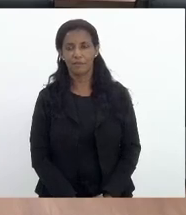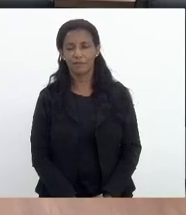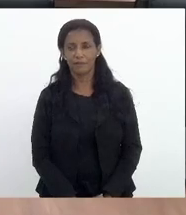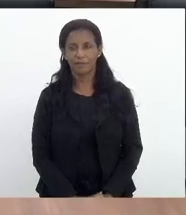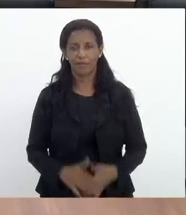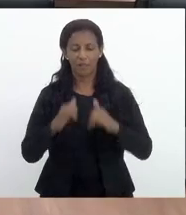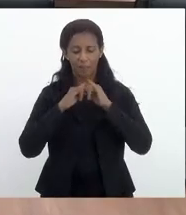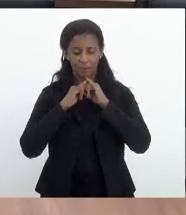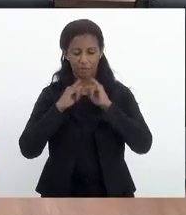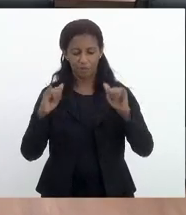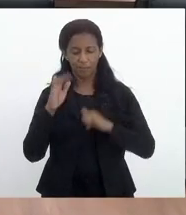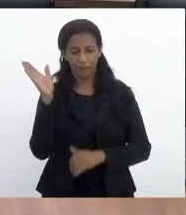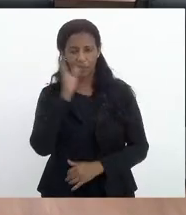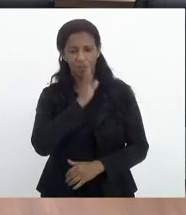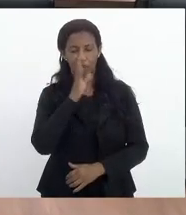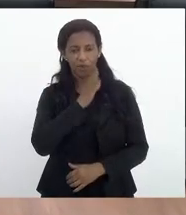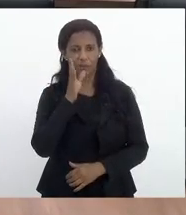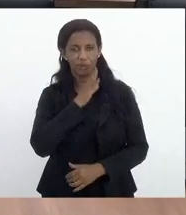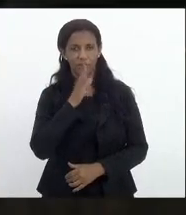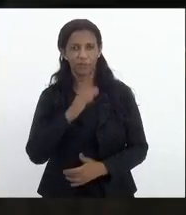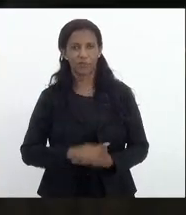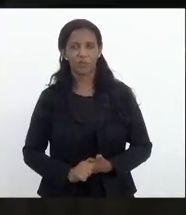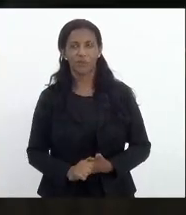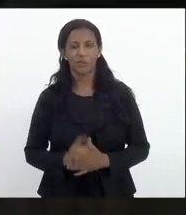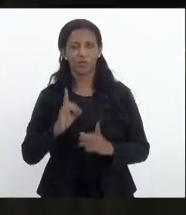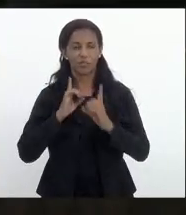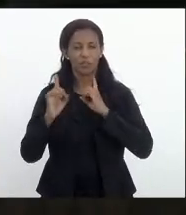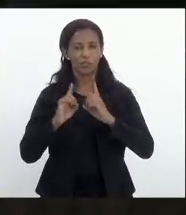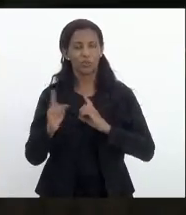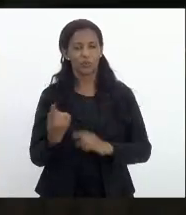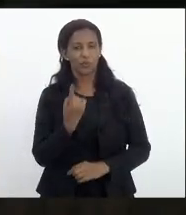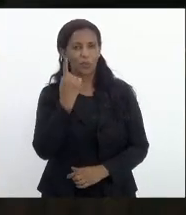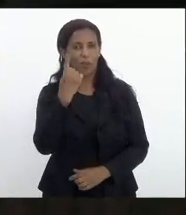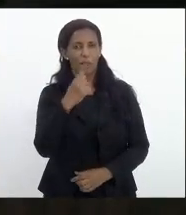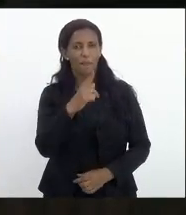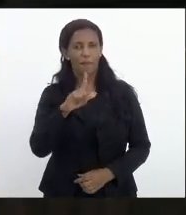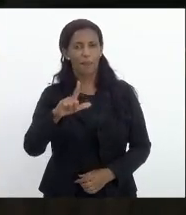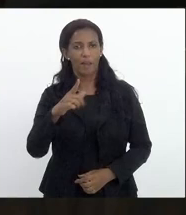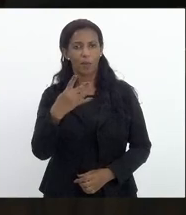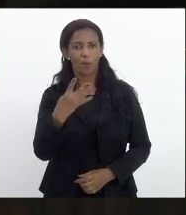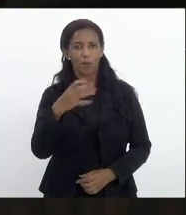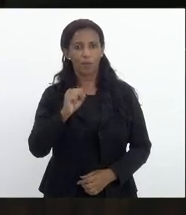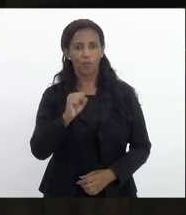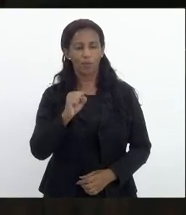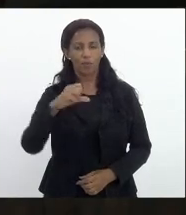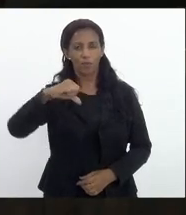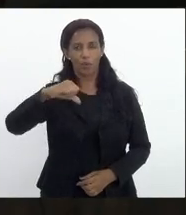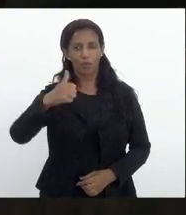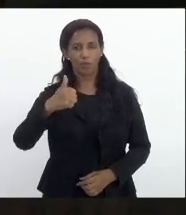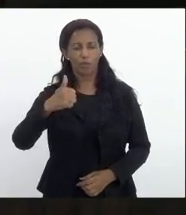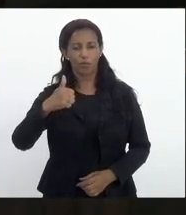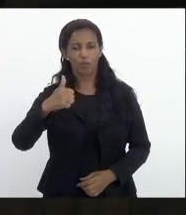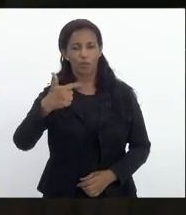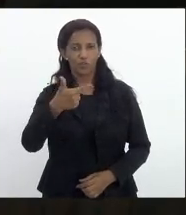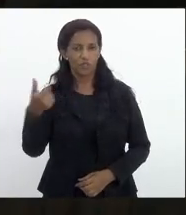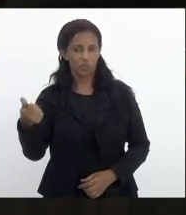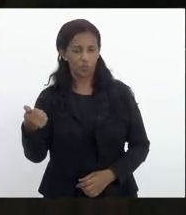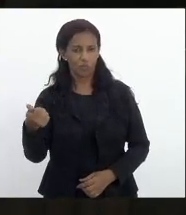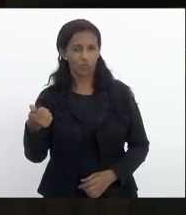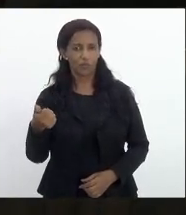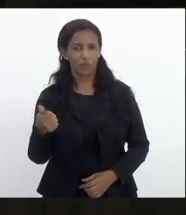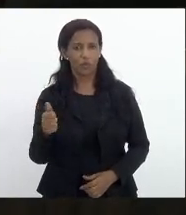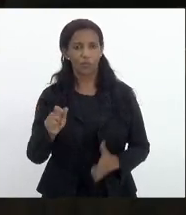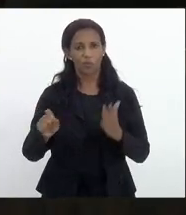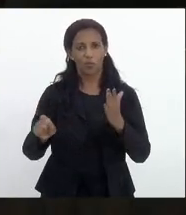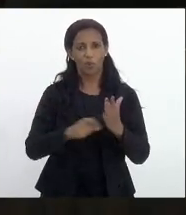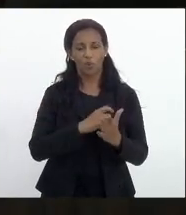anuncio em regime de urgência em discussão única projeto de lei 4819 de 2021 de